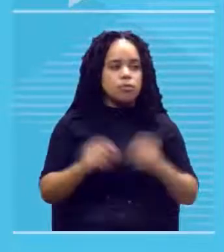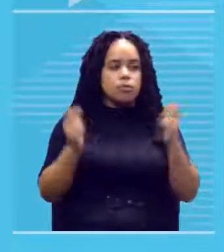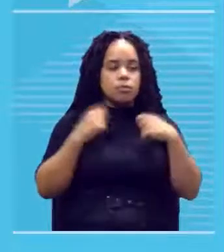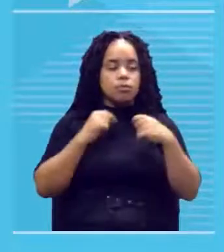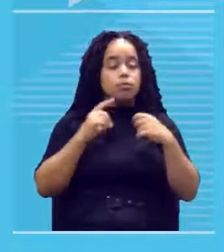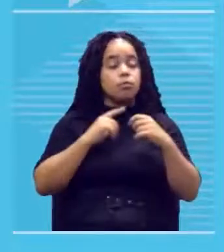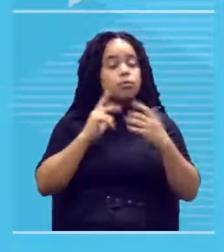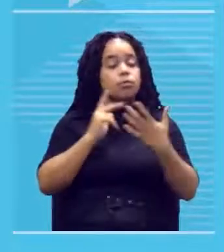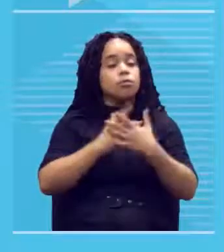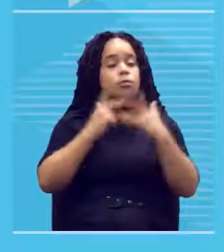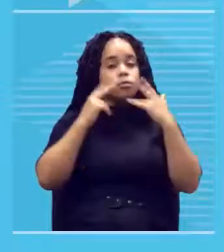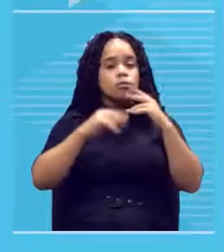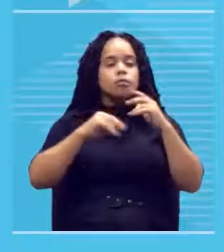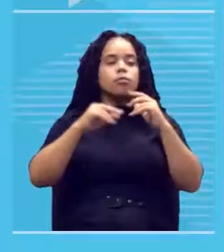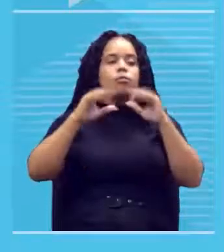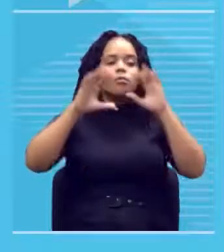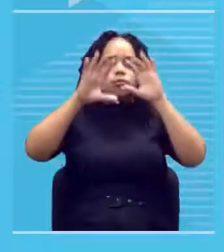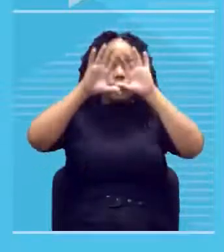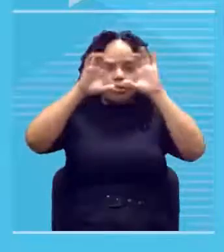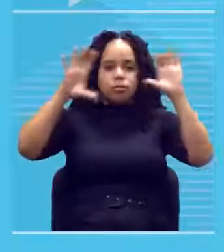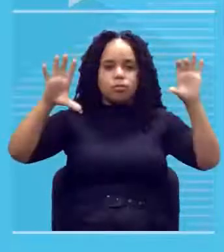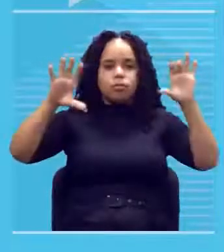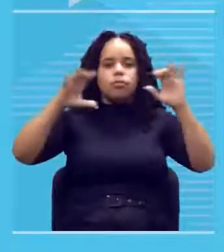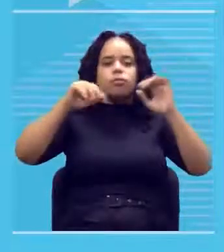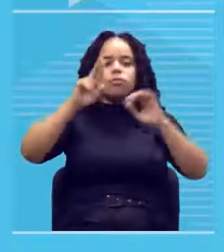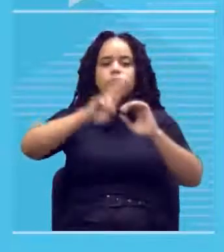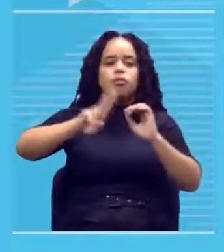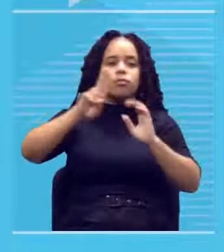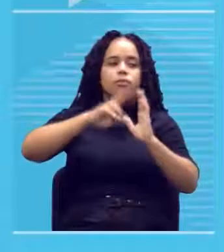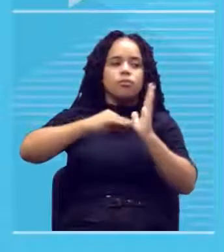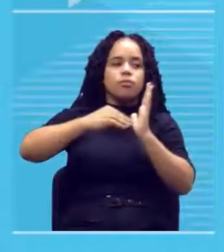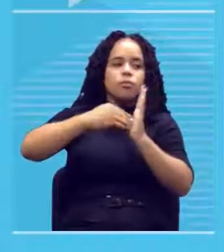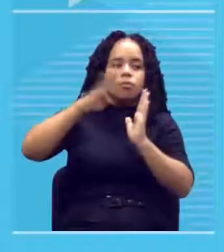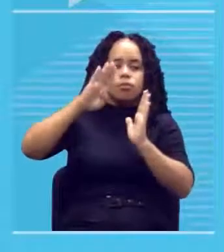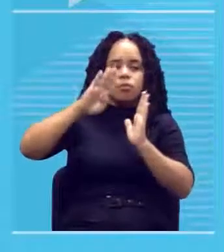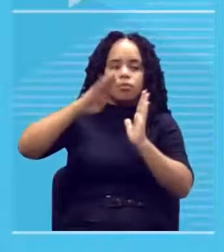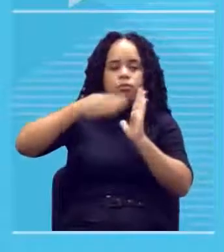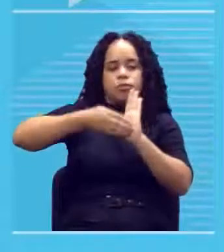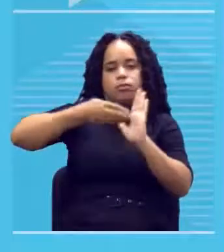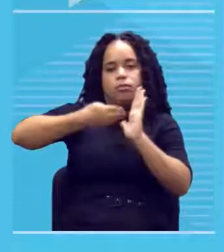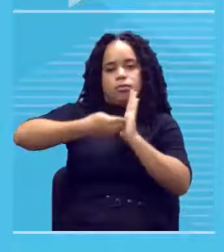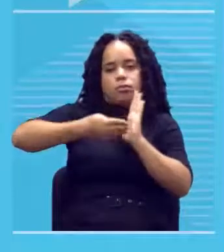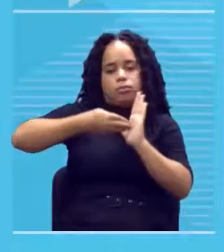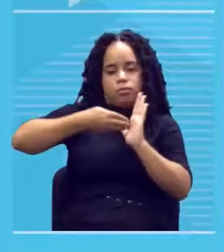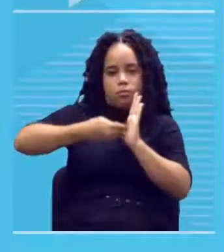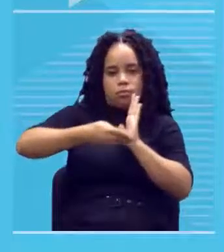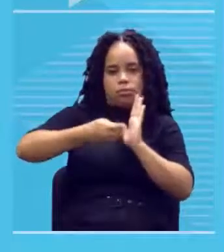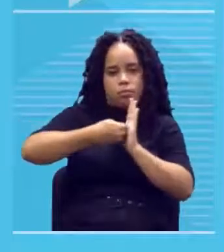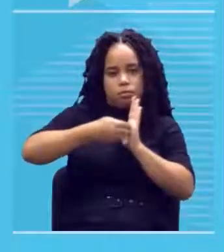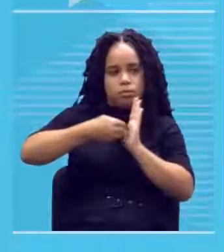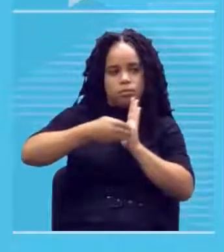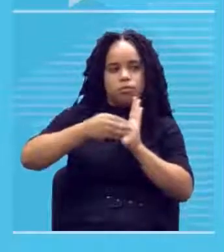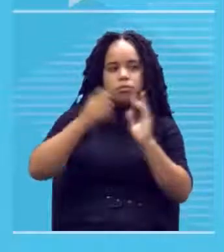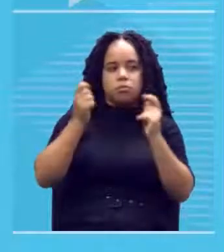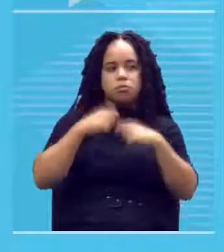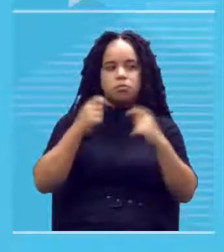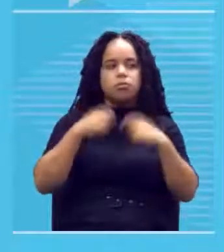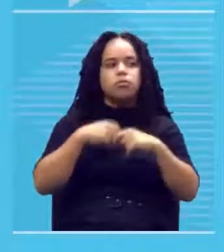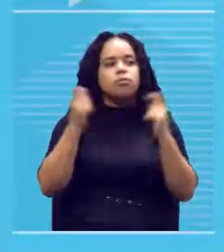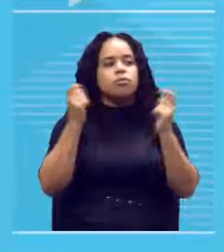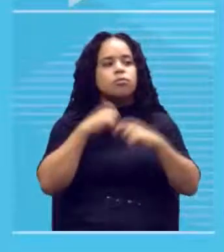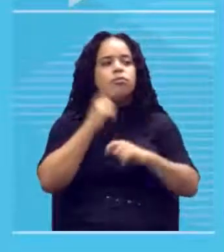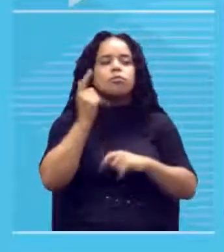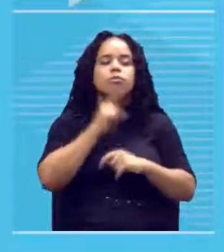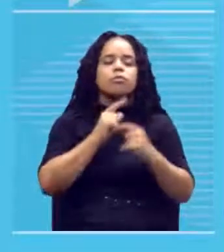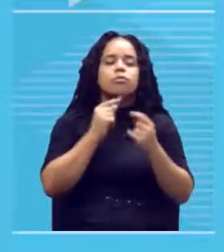efeito foi usado uma espátula ou um pincel chato mais largo mas muito provavelmente uma espátula para poder conseguir essa